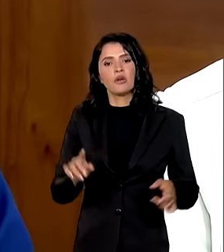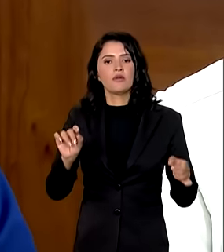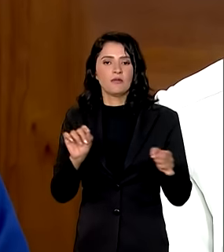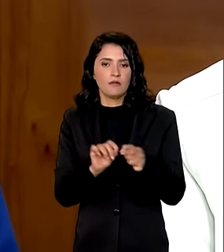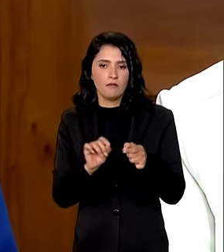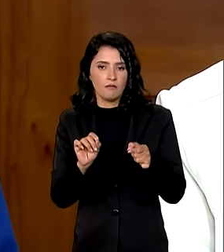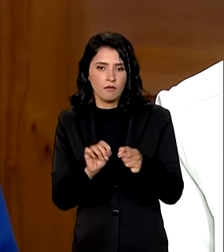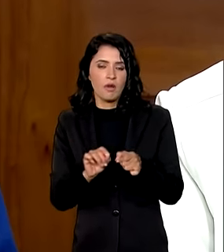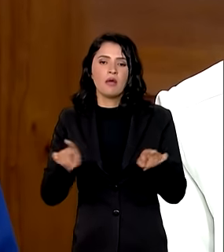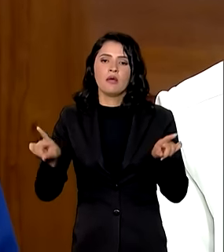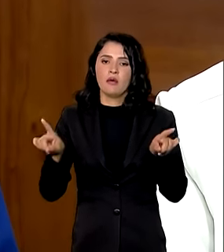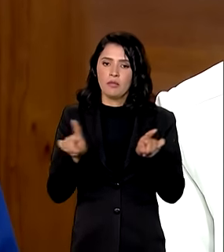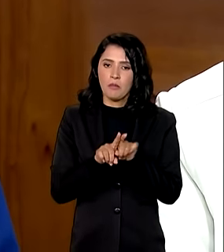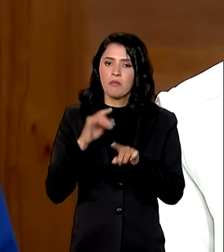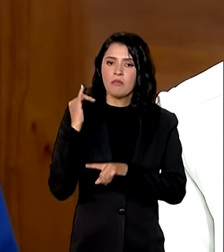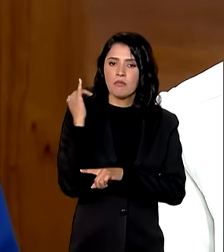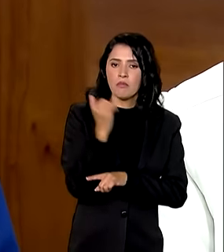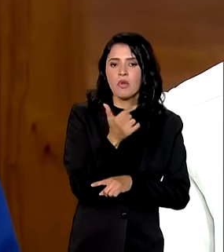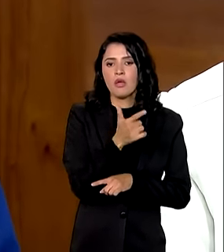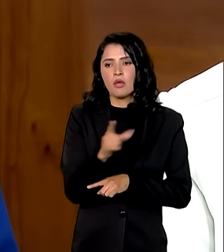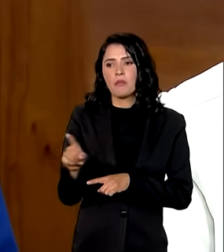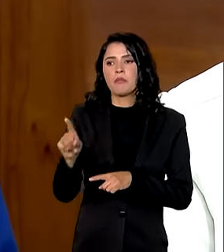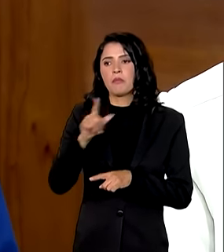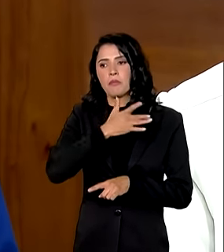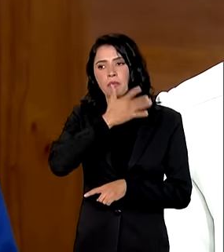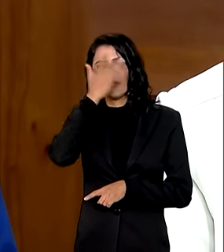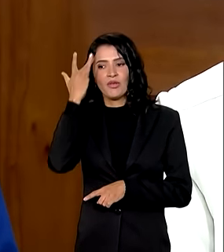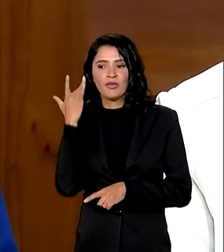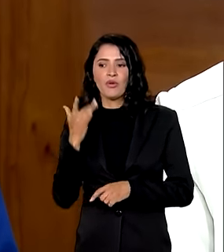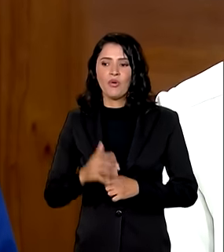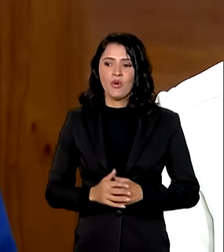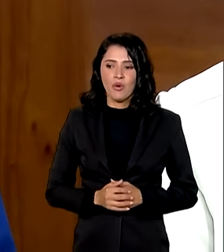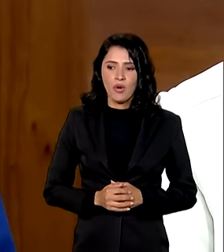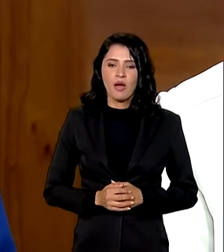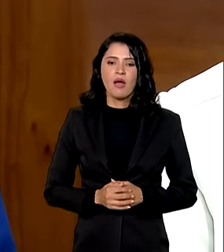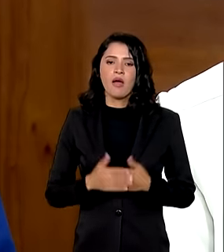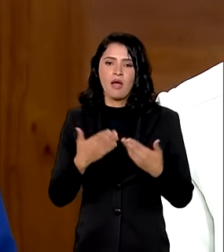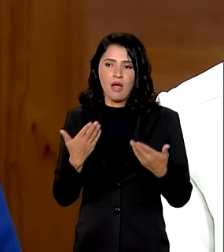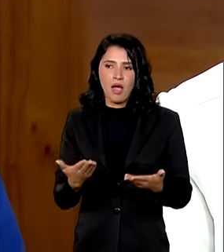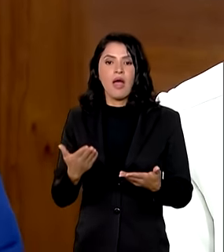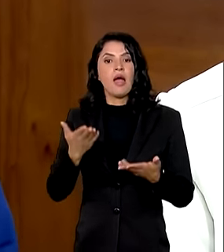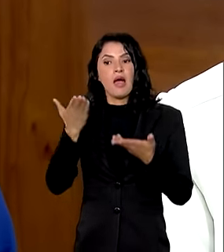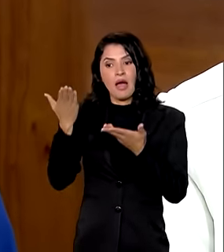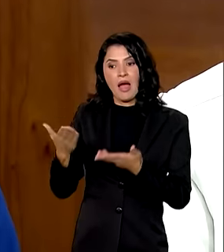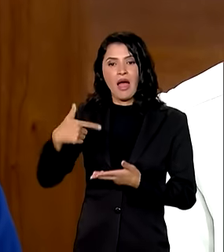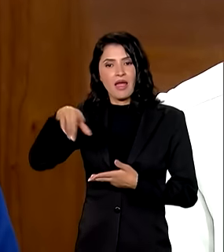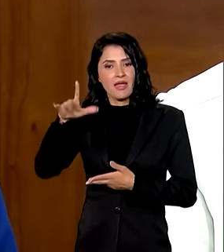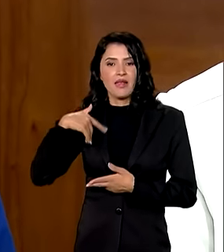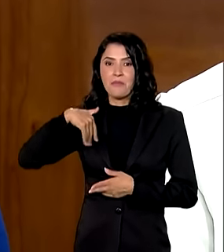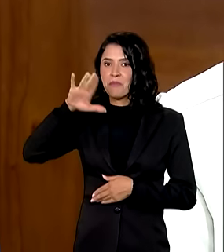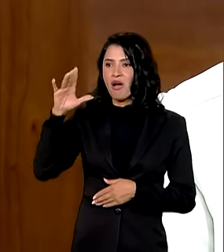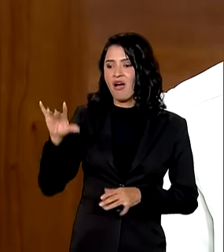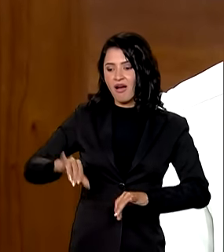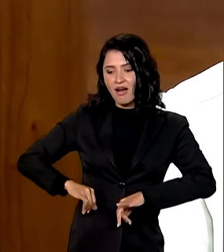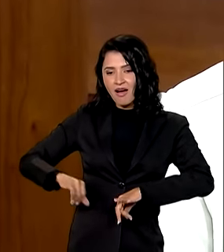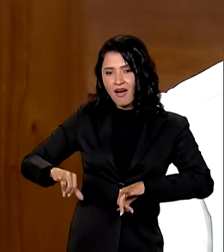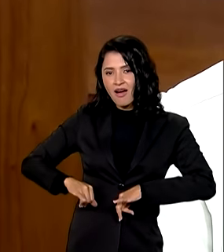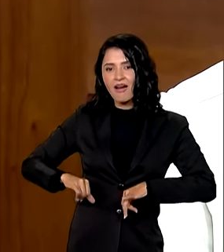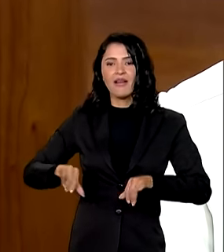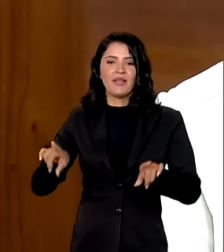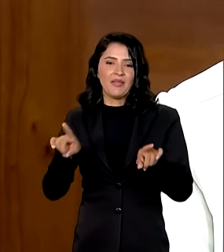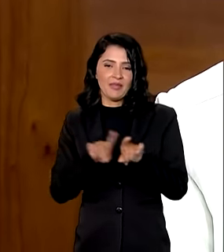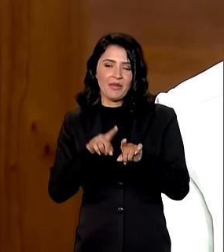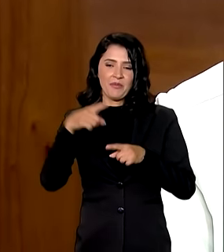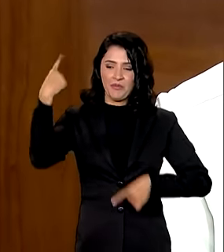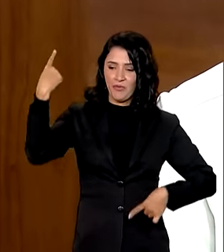anúncios também de benefício para pessoas físicas. Então, aqueles mais sofridos, além de todas as